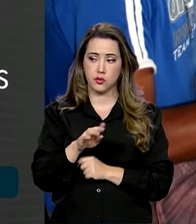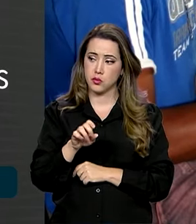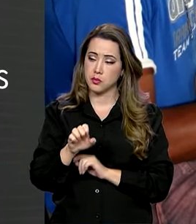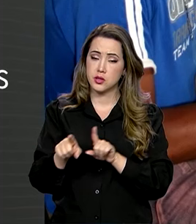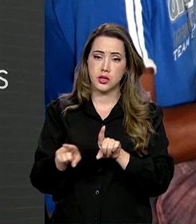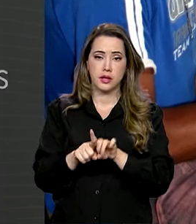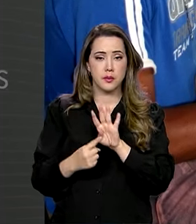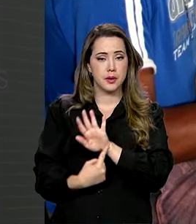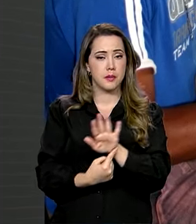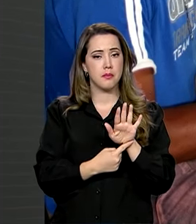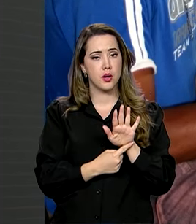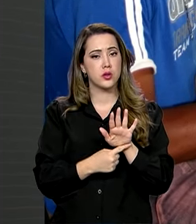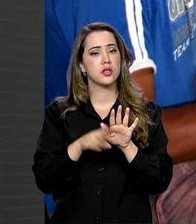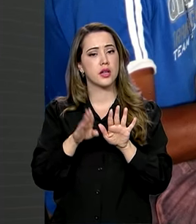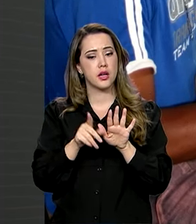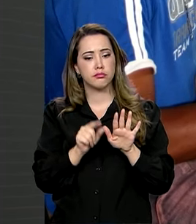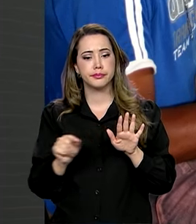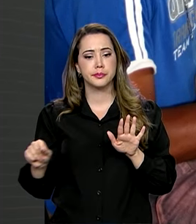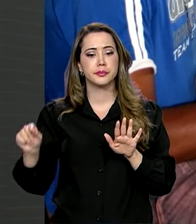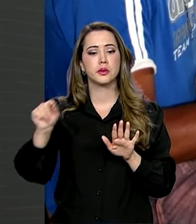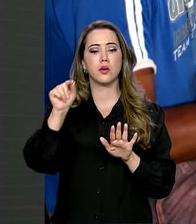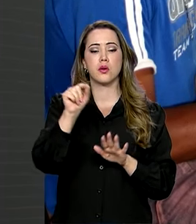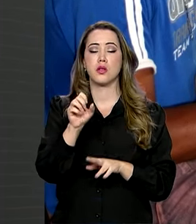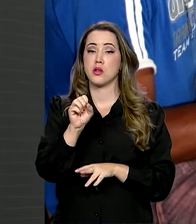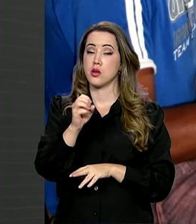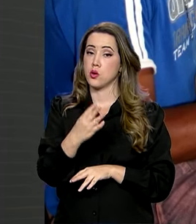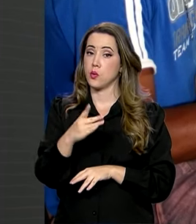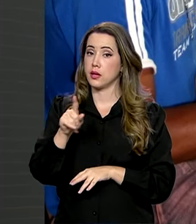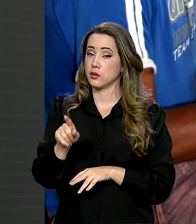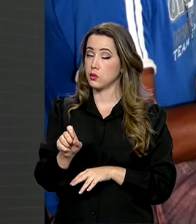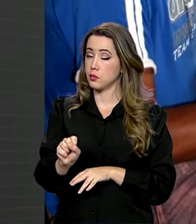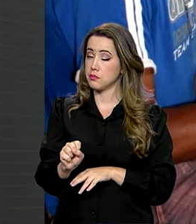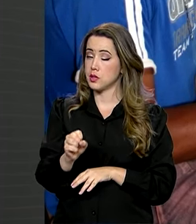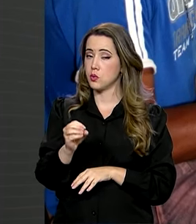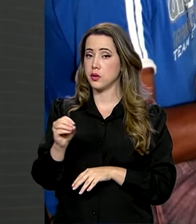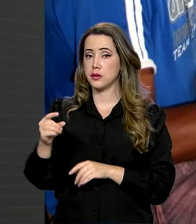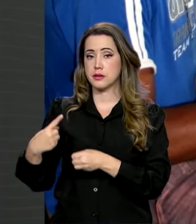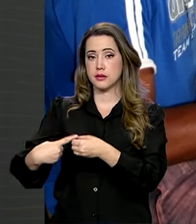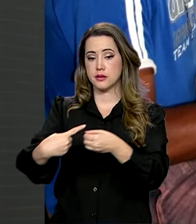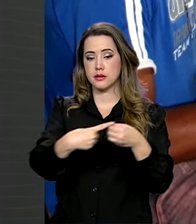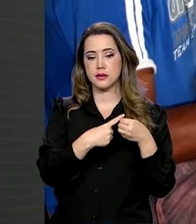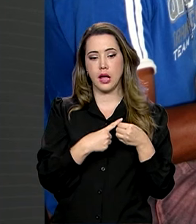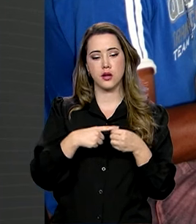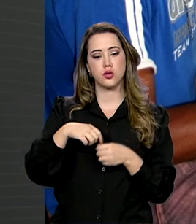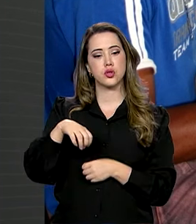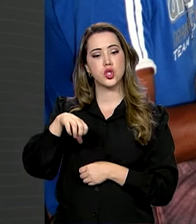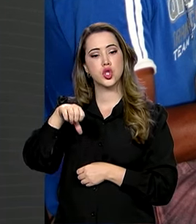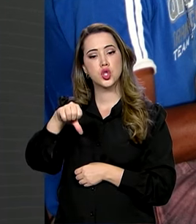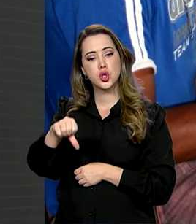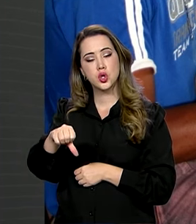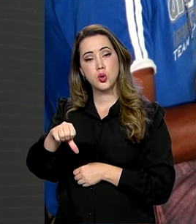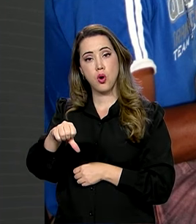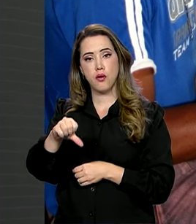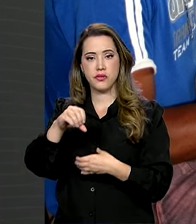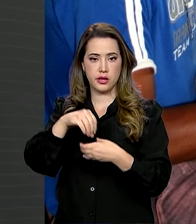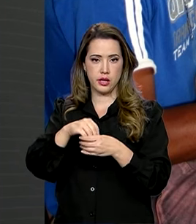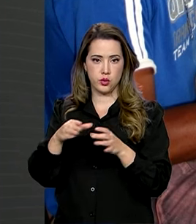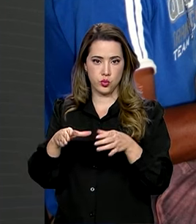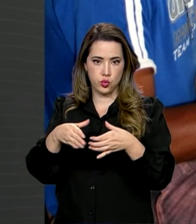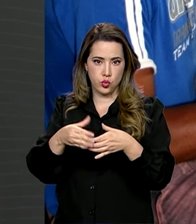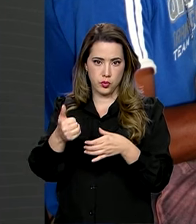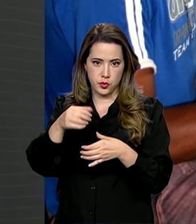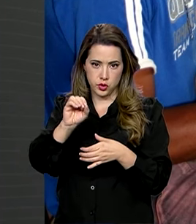mostra que eles estão espalhados em mais de 4.800 municípios. Nove em cada dez cidades do país têm